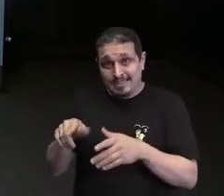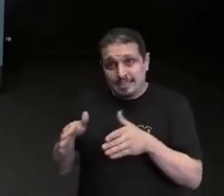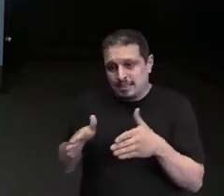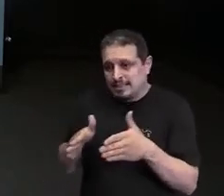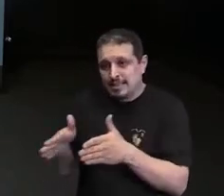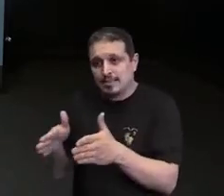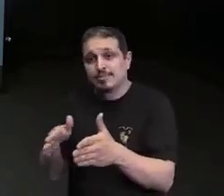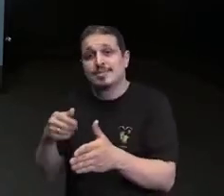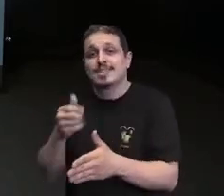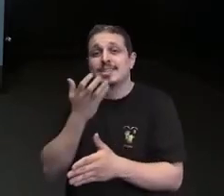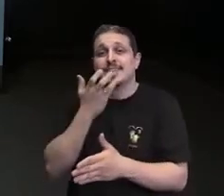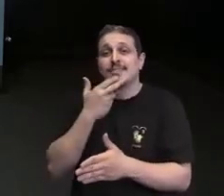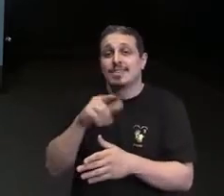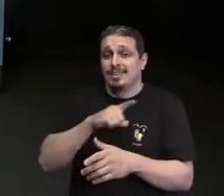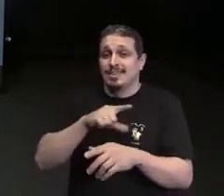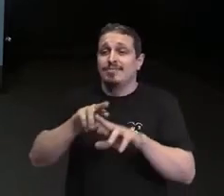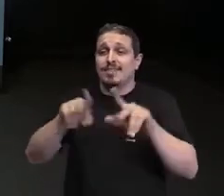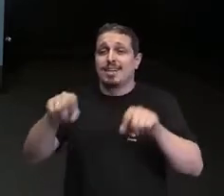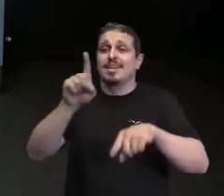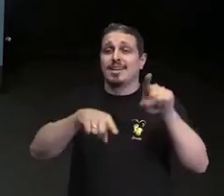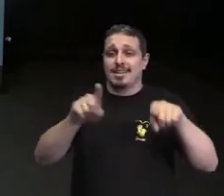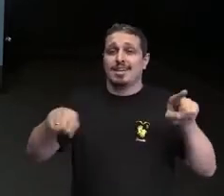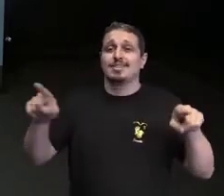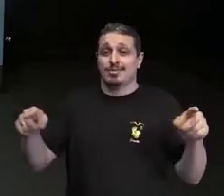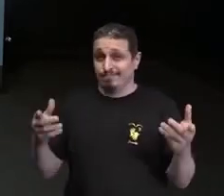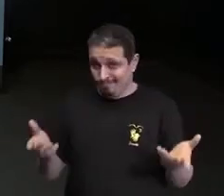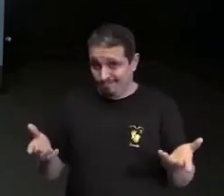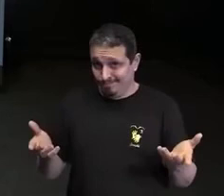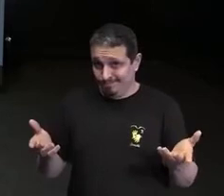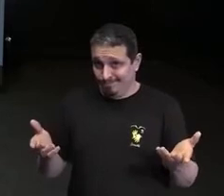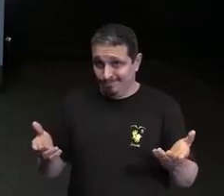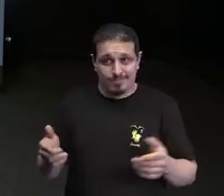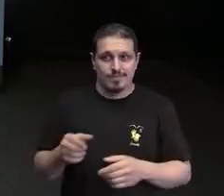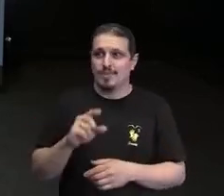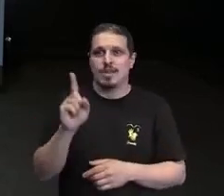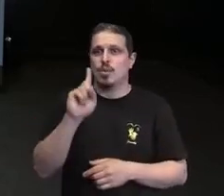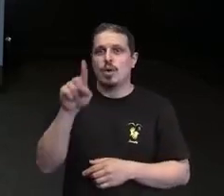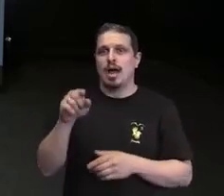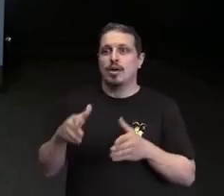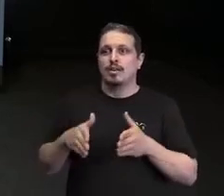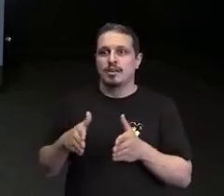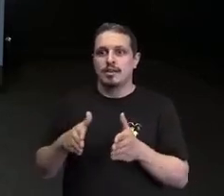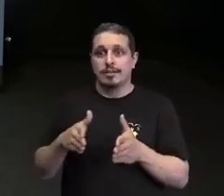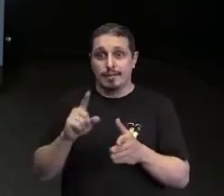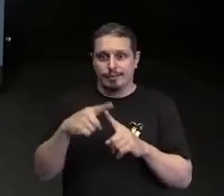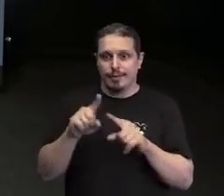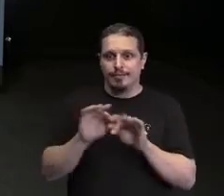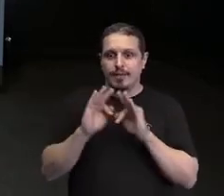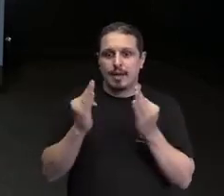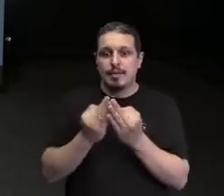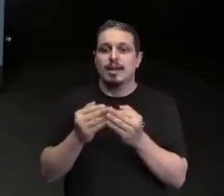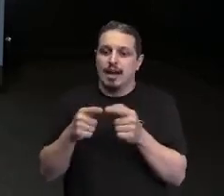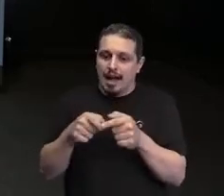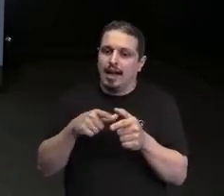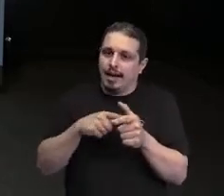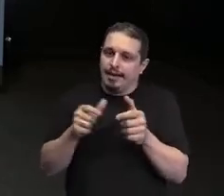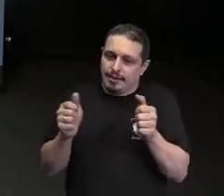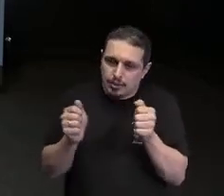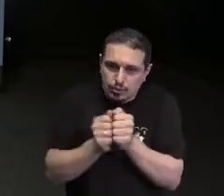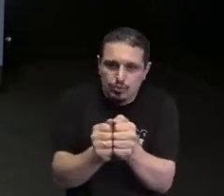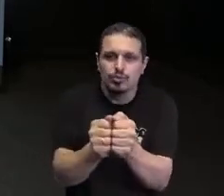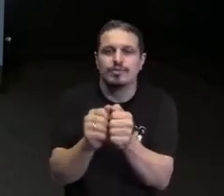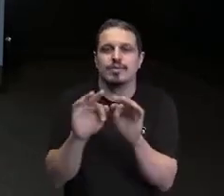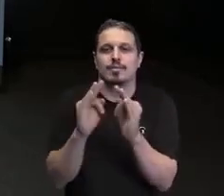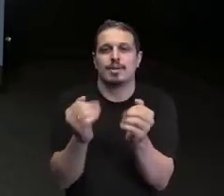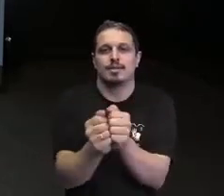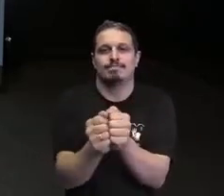que eu trago aqui para vocês, não é uma jornada só da criança diversa. Tem uma família ali por trás. Exatamente essa mesma